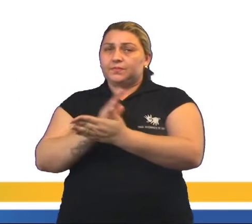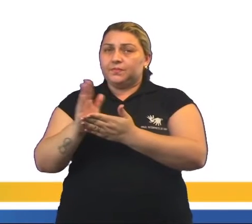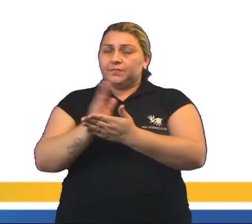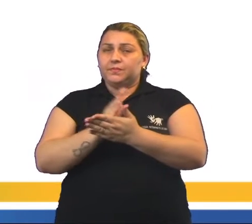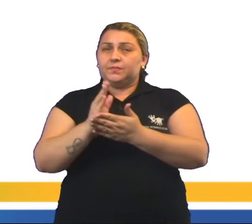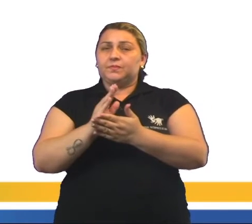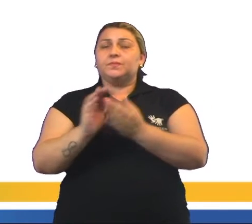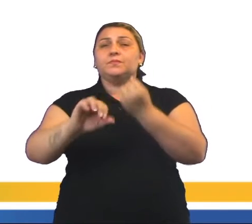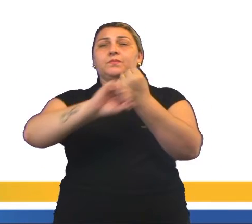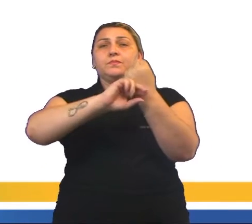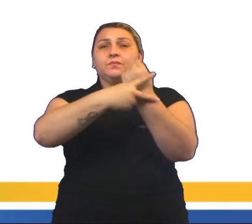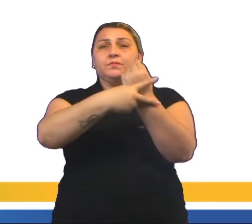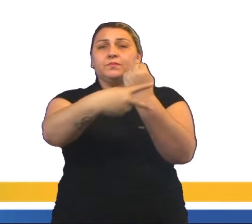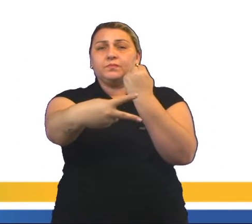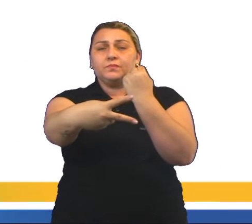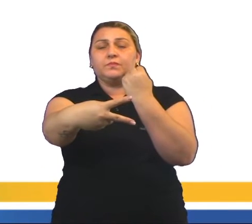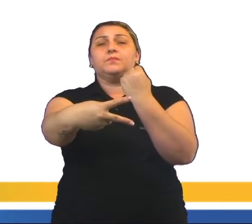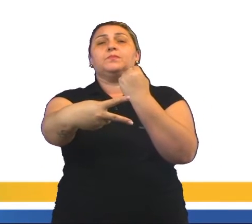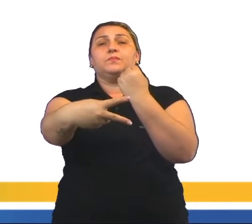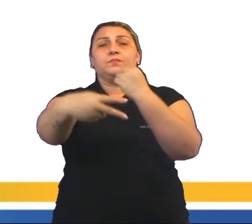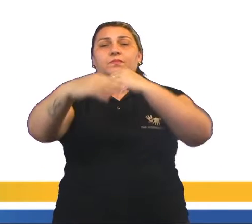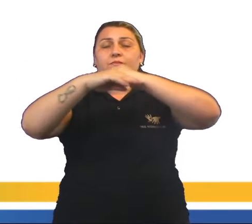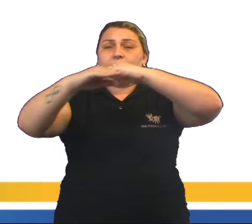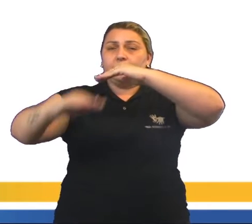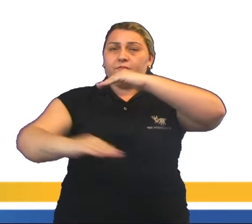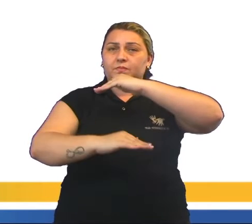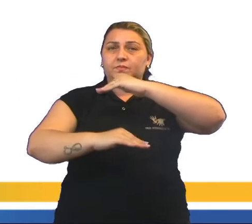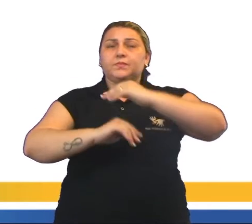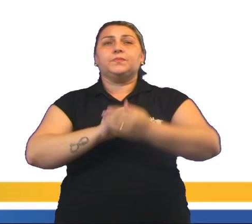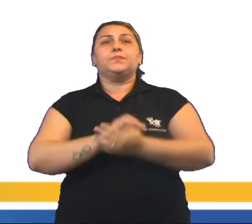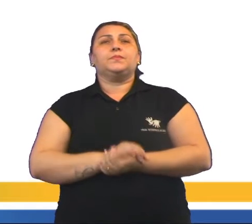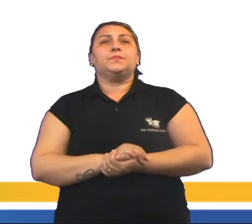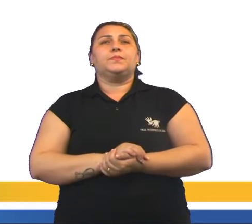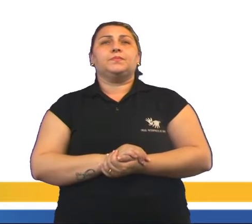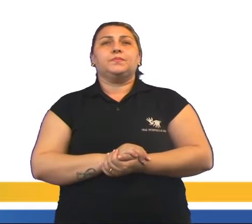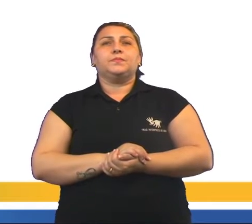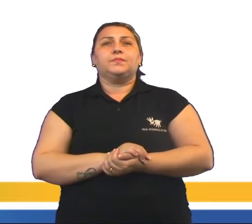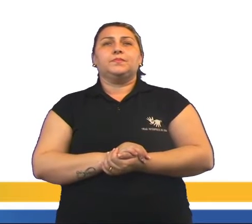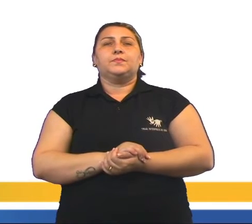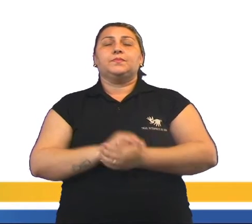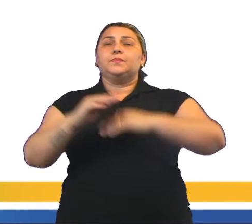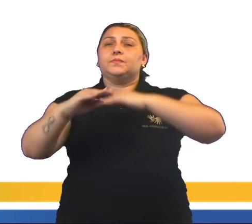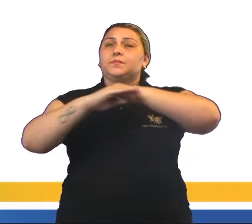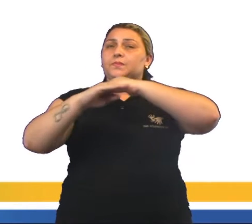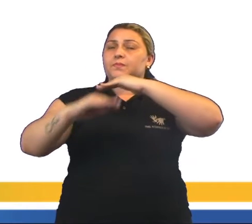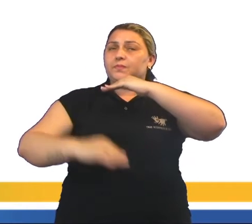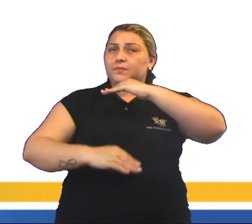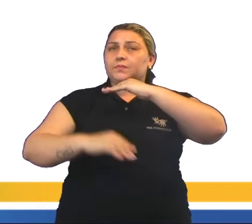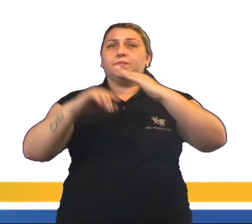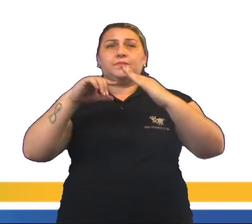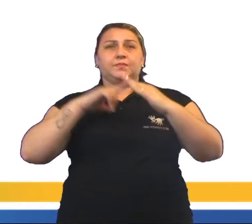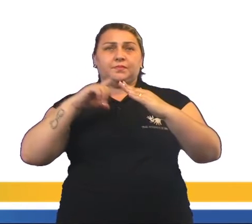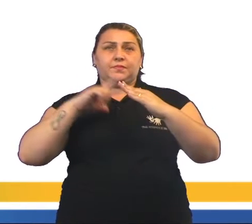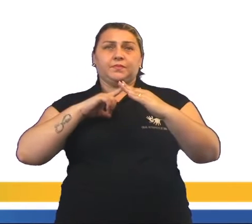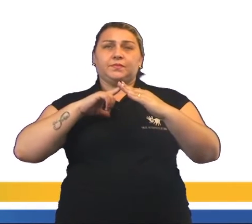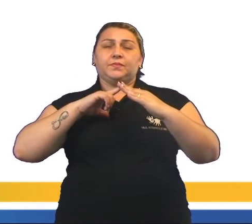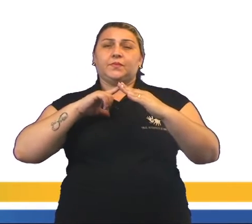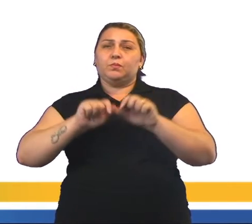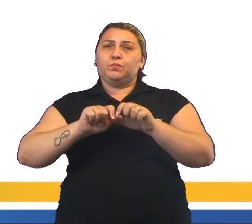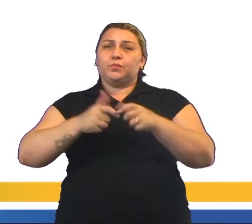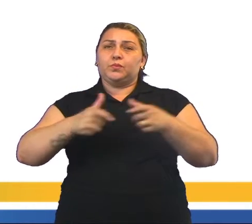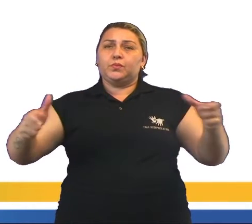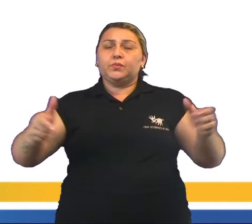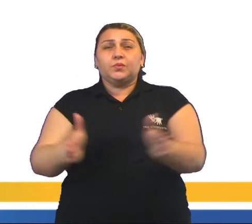consequências da desigualdade social. A desigualdade leva ao aumento da